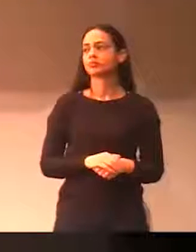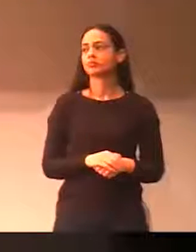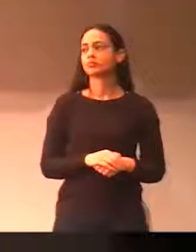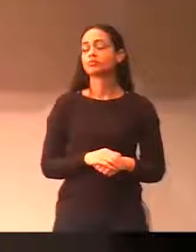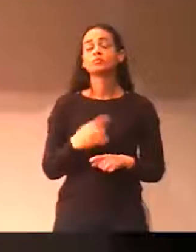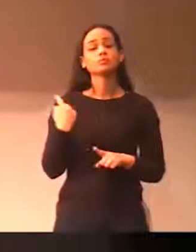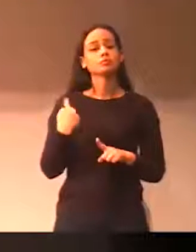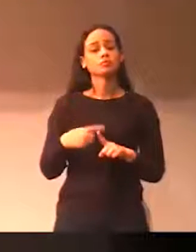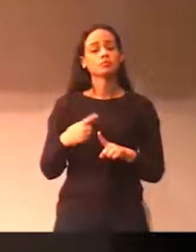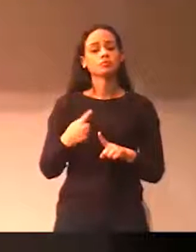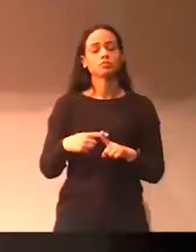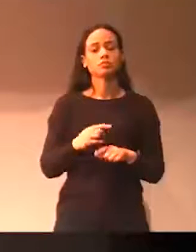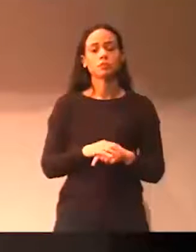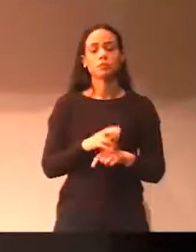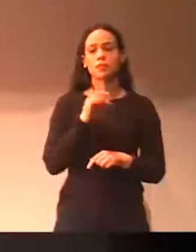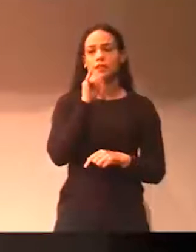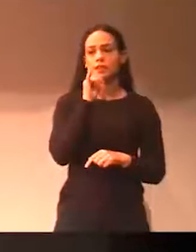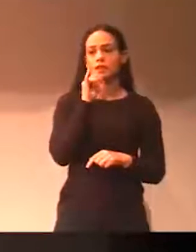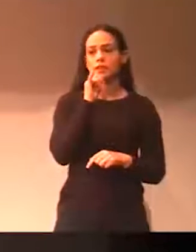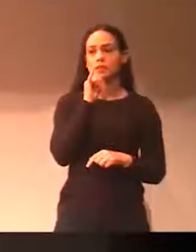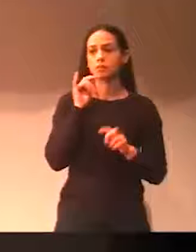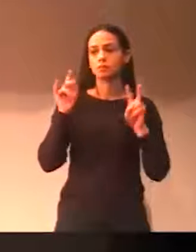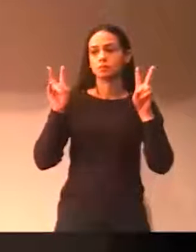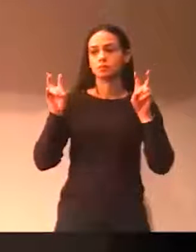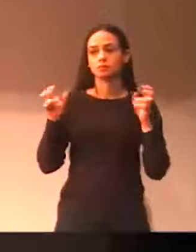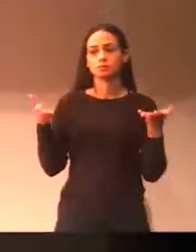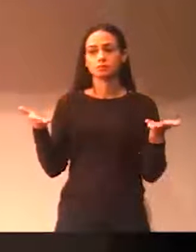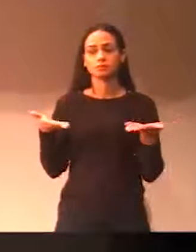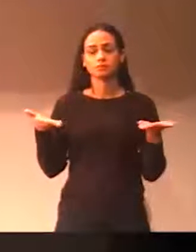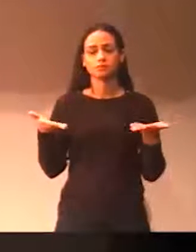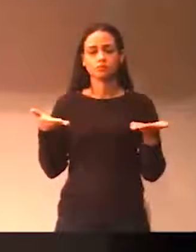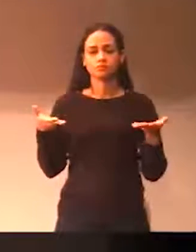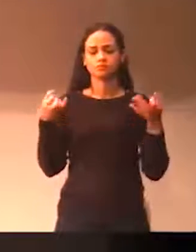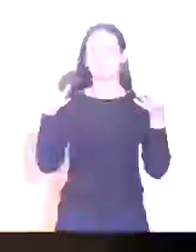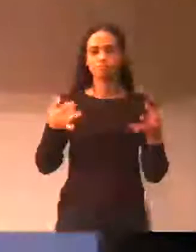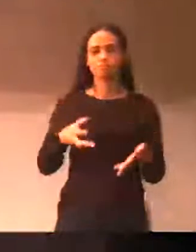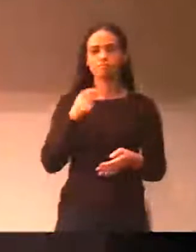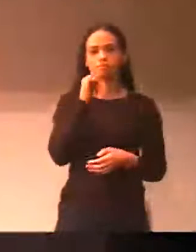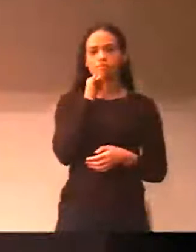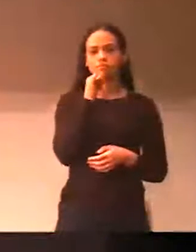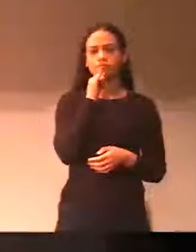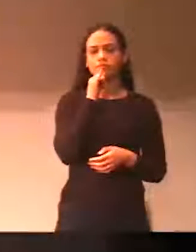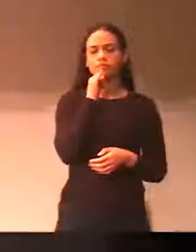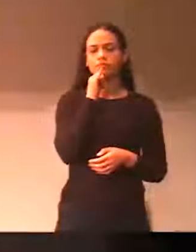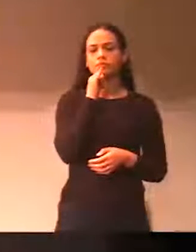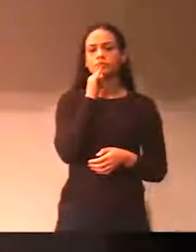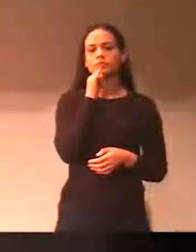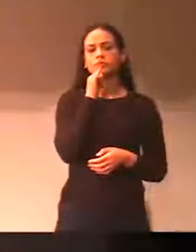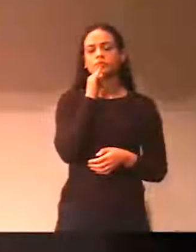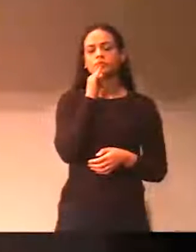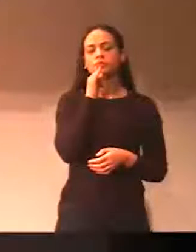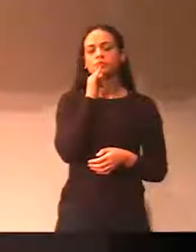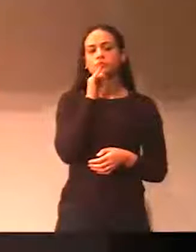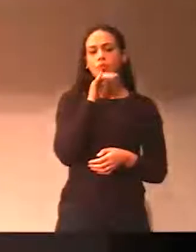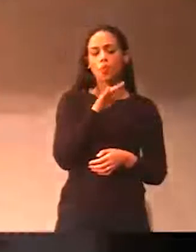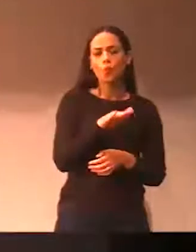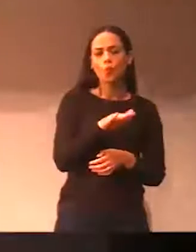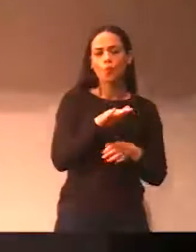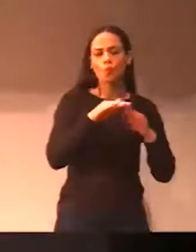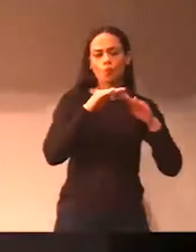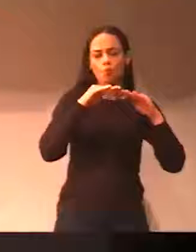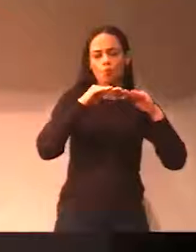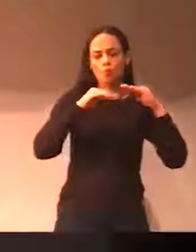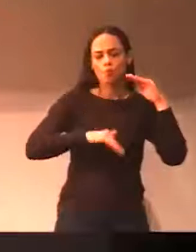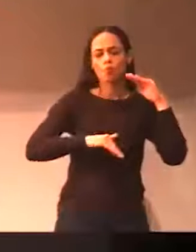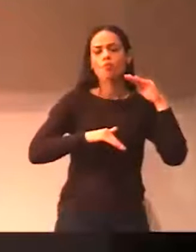dos casos, esse caso específico que foi comentado esta noite, do estupro de menor ou da tentativa de estupro, o que preocupa